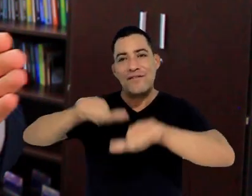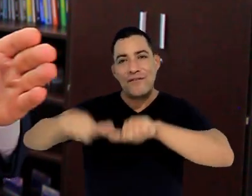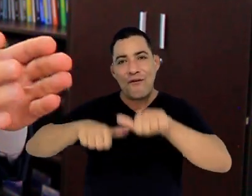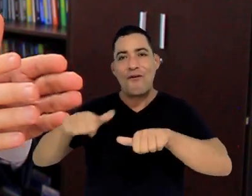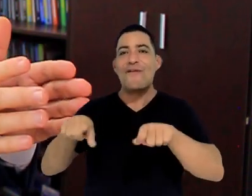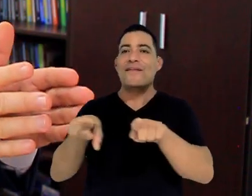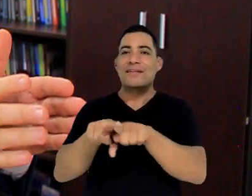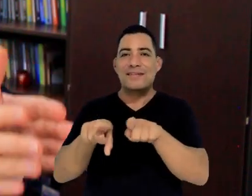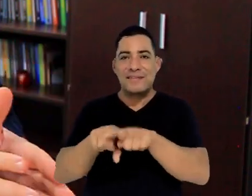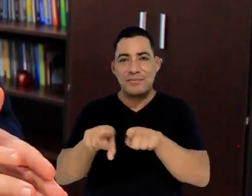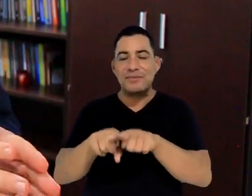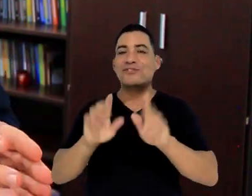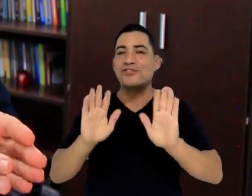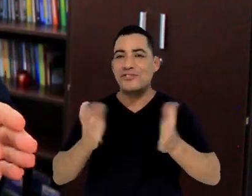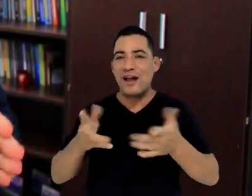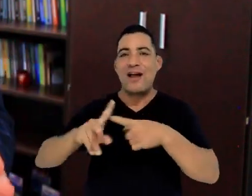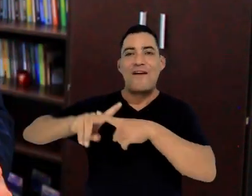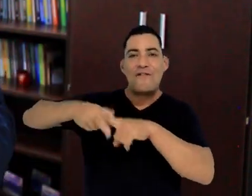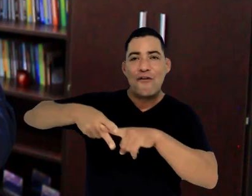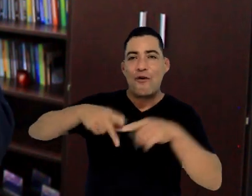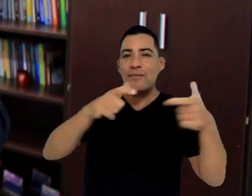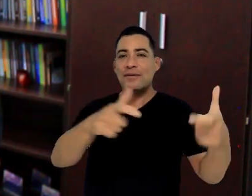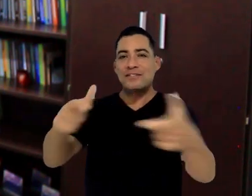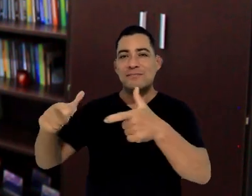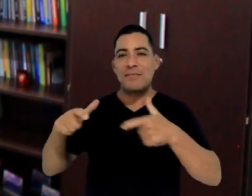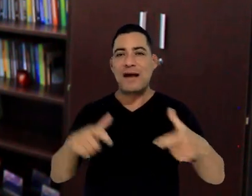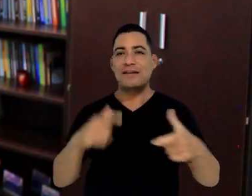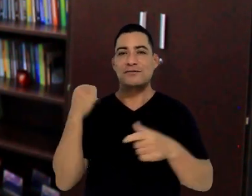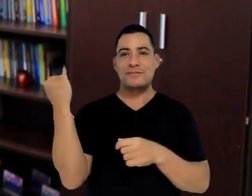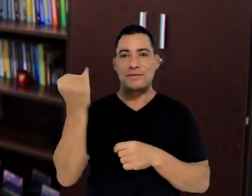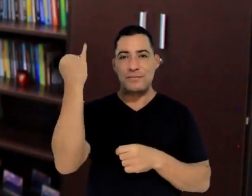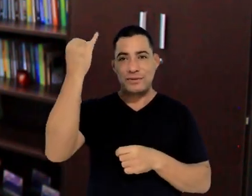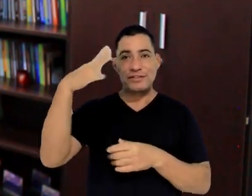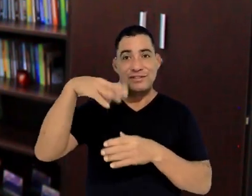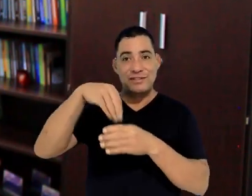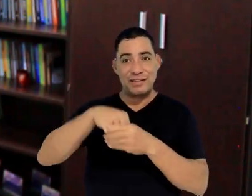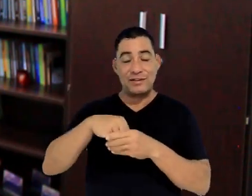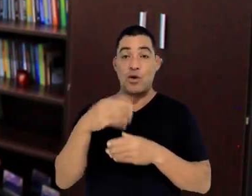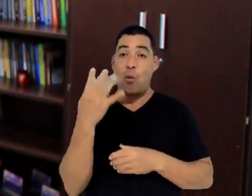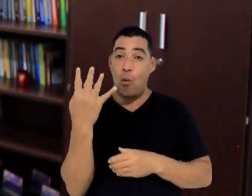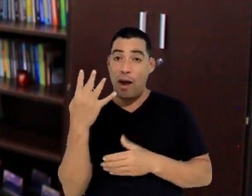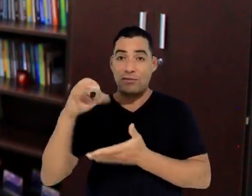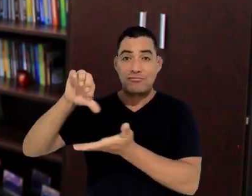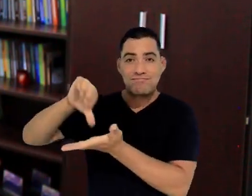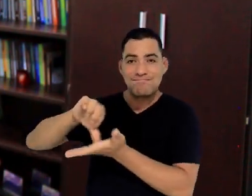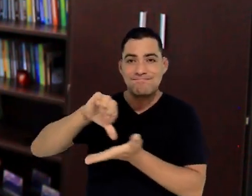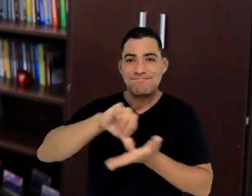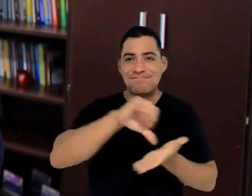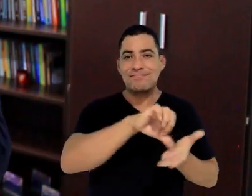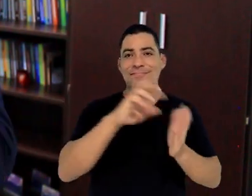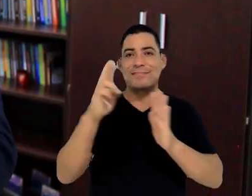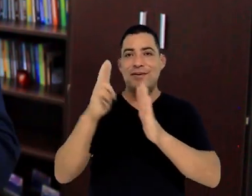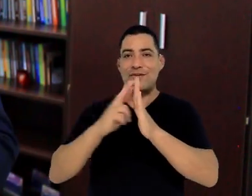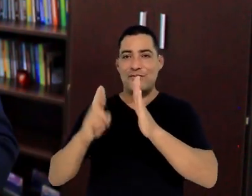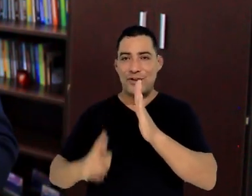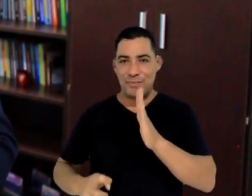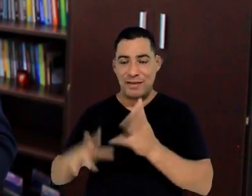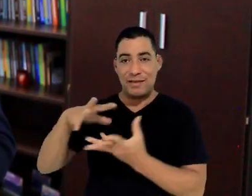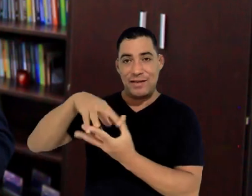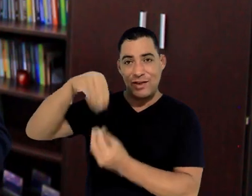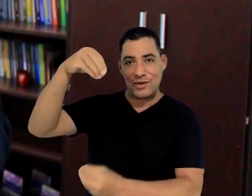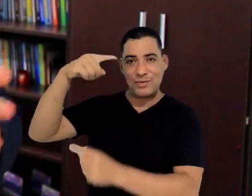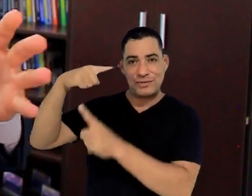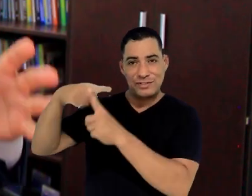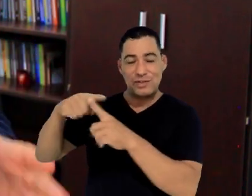retomada de obras paralisadas e o início de reformas em espaços importantes em quatro campi da UFRB.